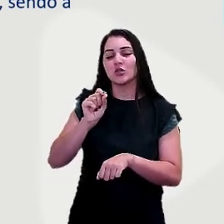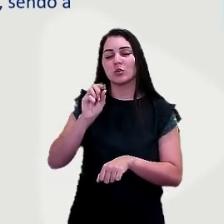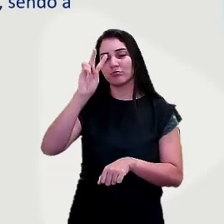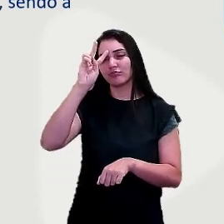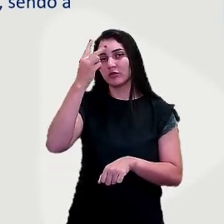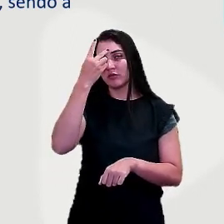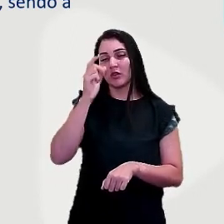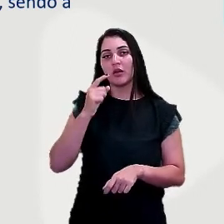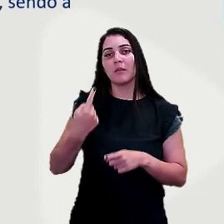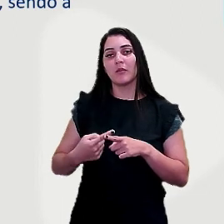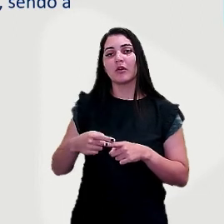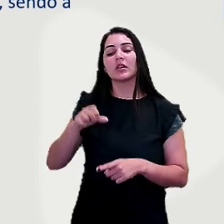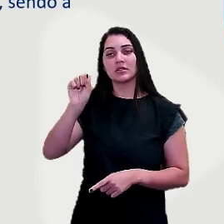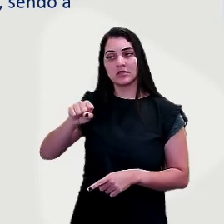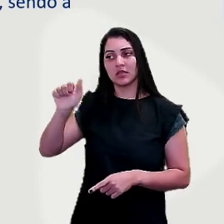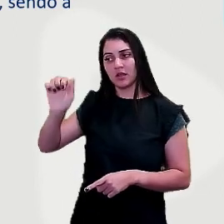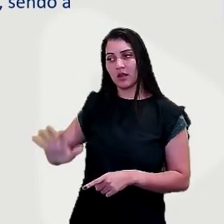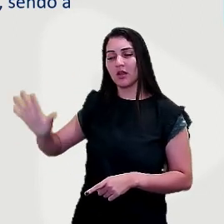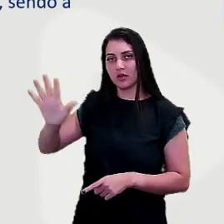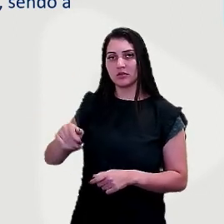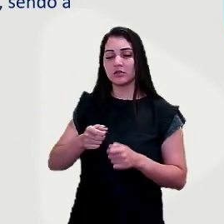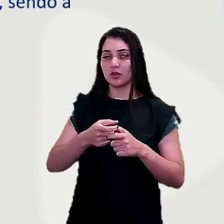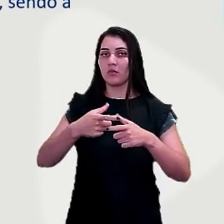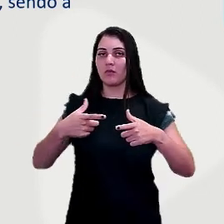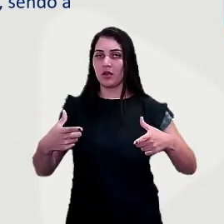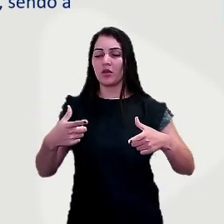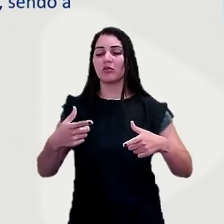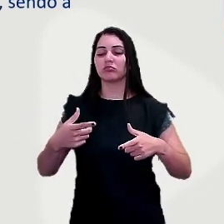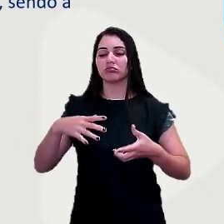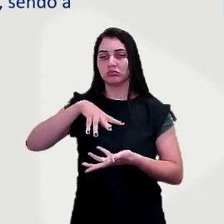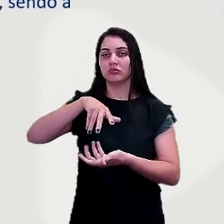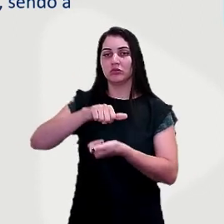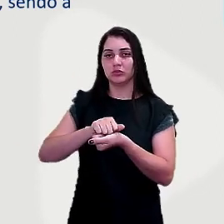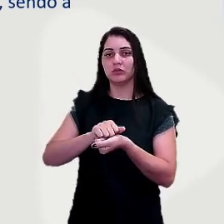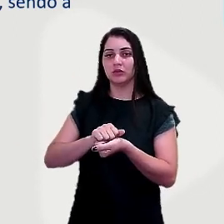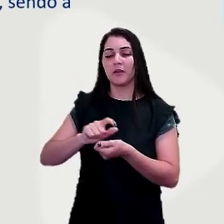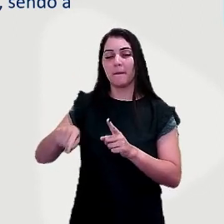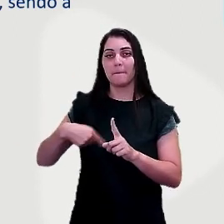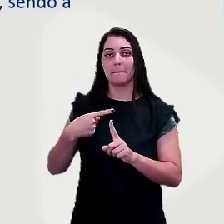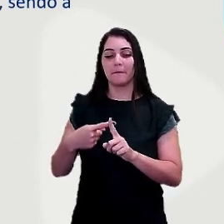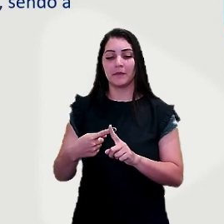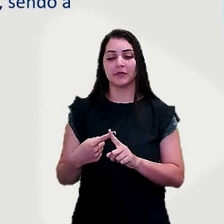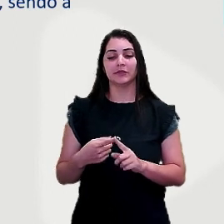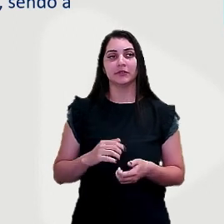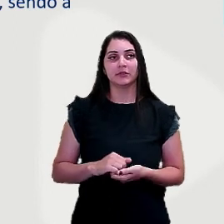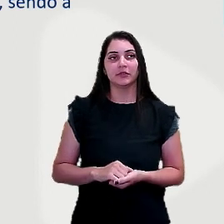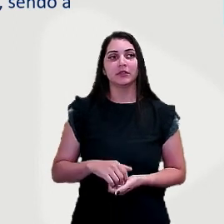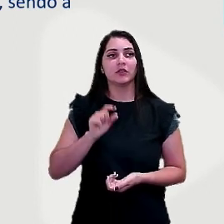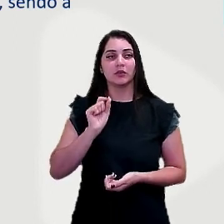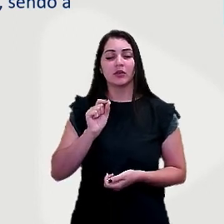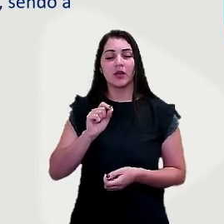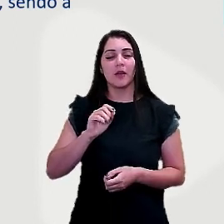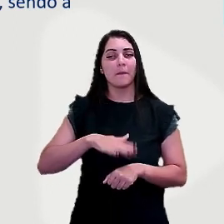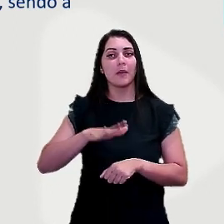falar para vocês que sim, a Ásia era o maior continente do planeta e era o